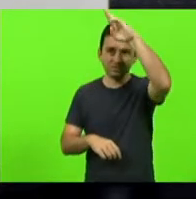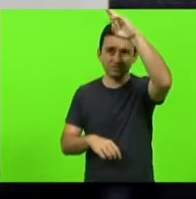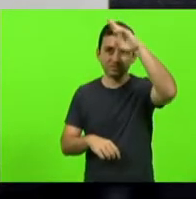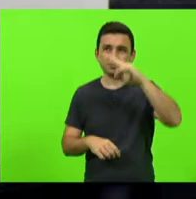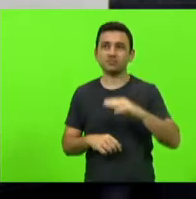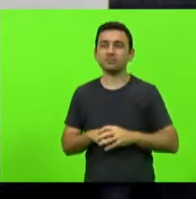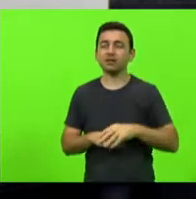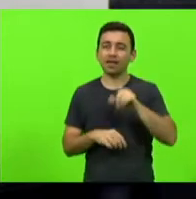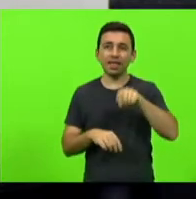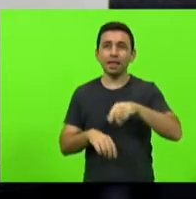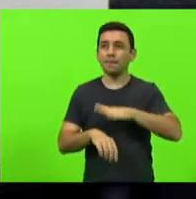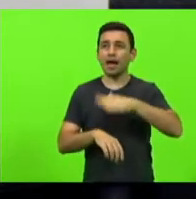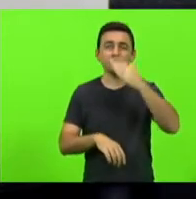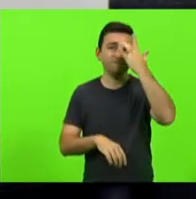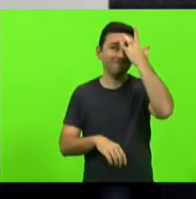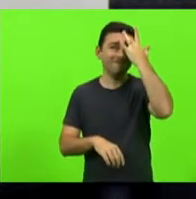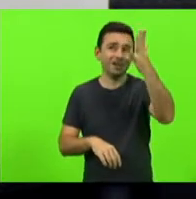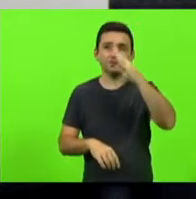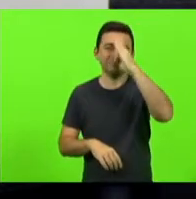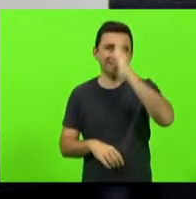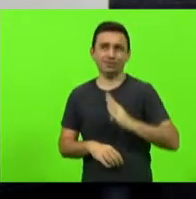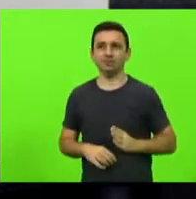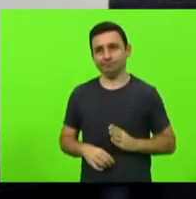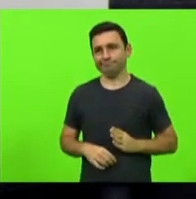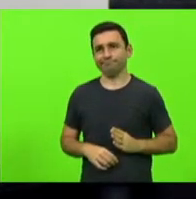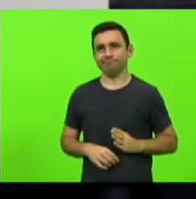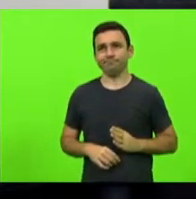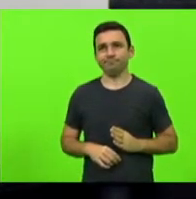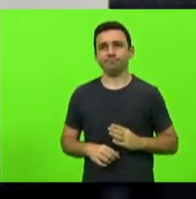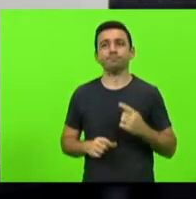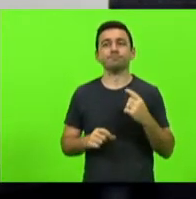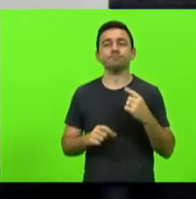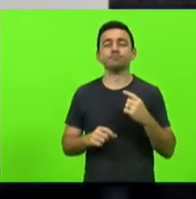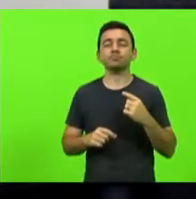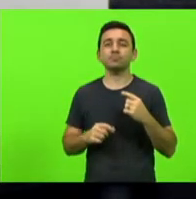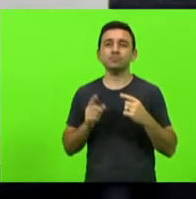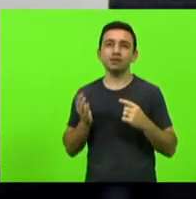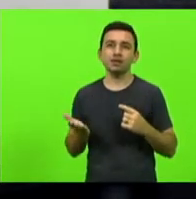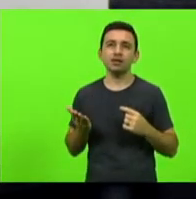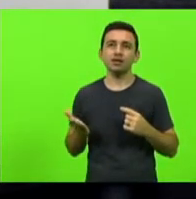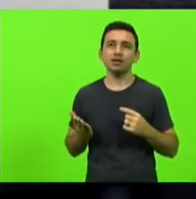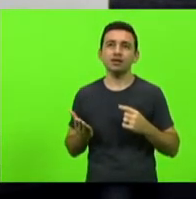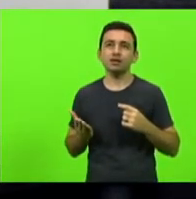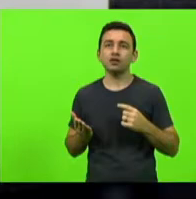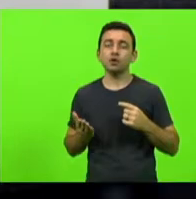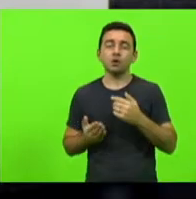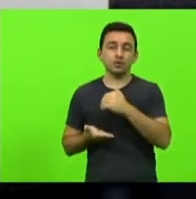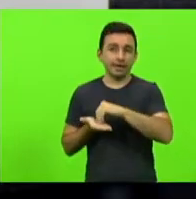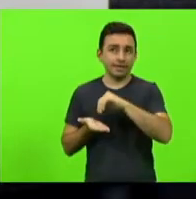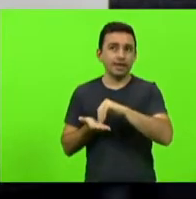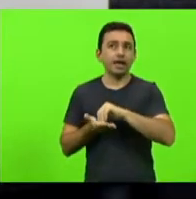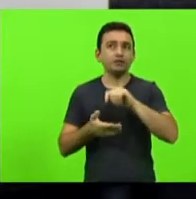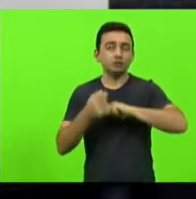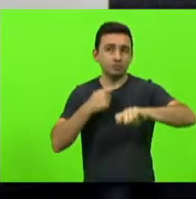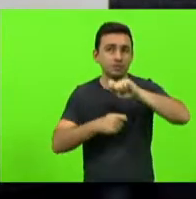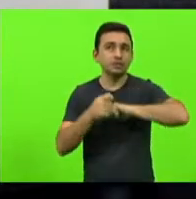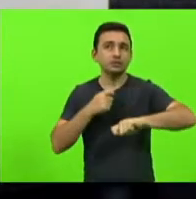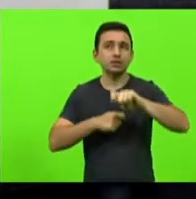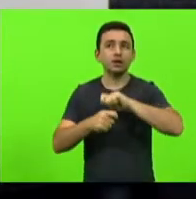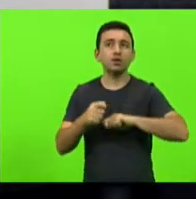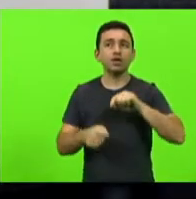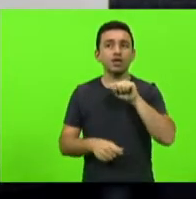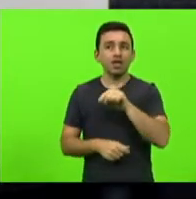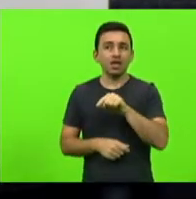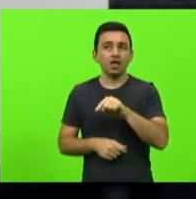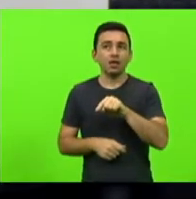mais fácil do brasil durante o dia o secretário de administração tira um milhão